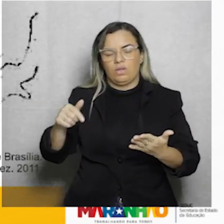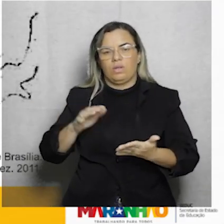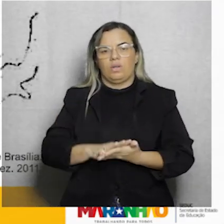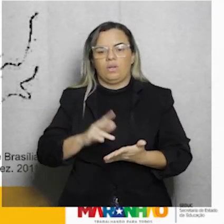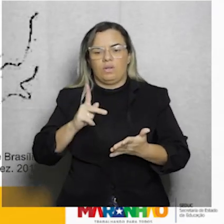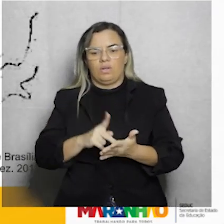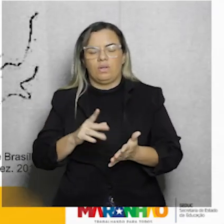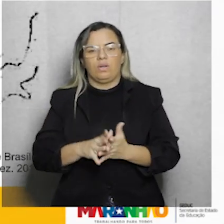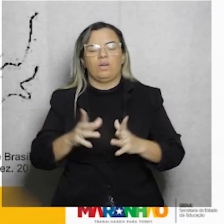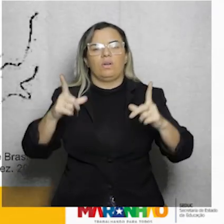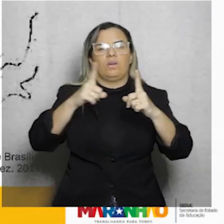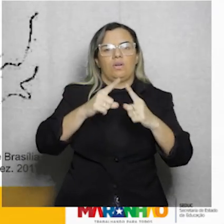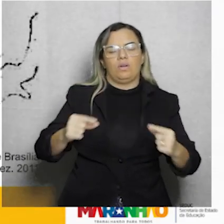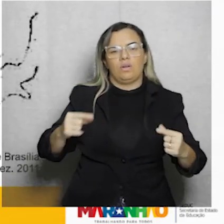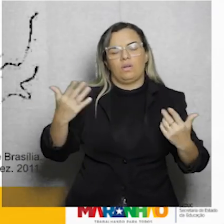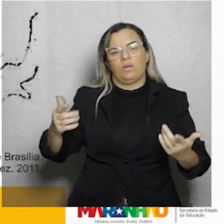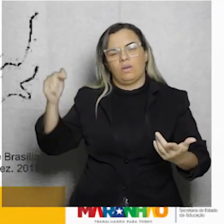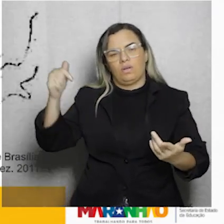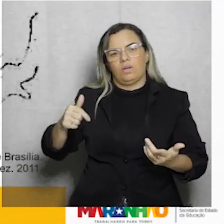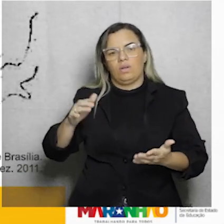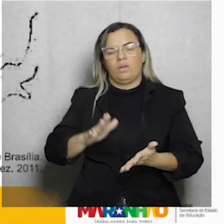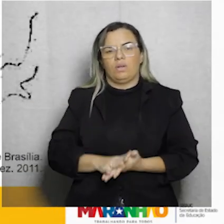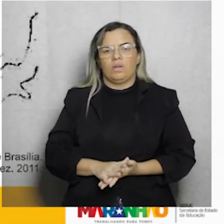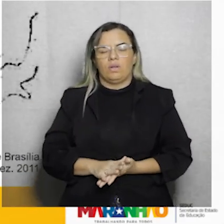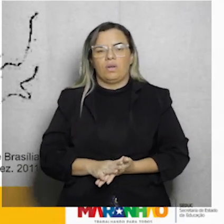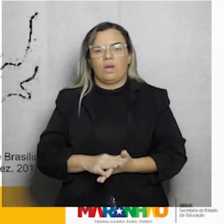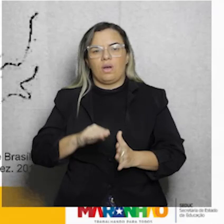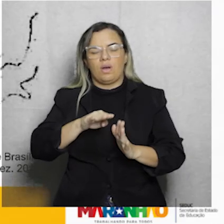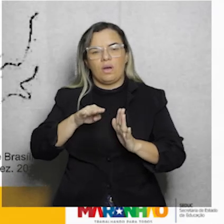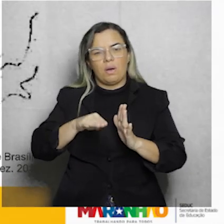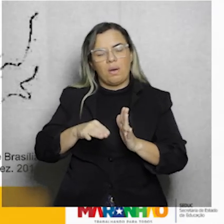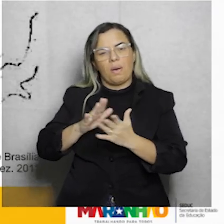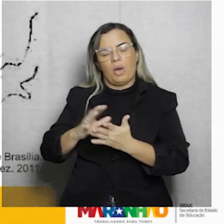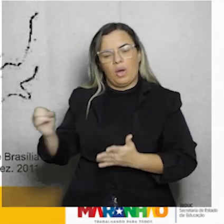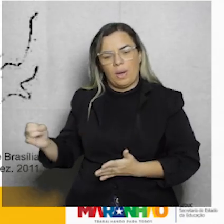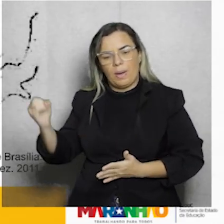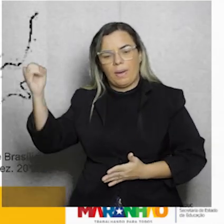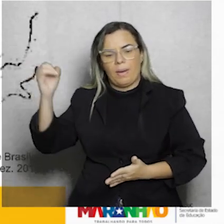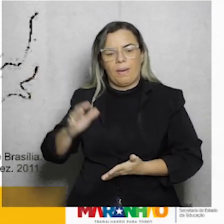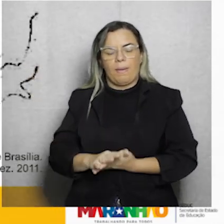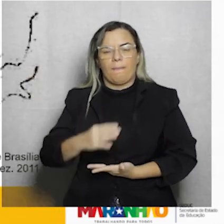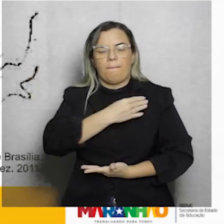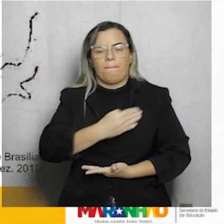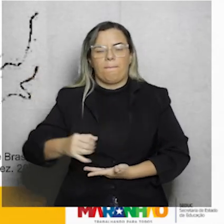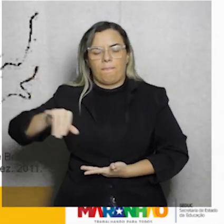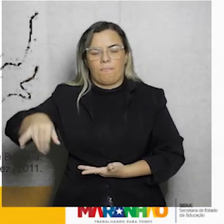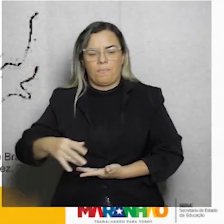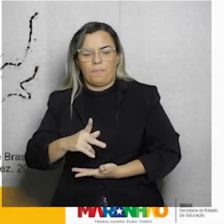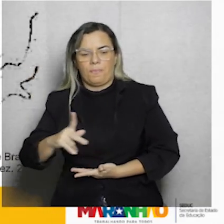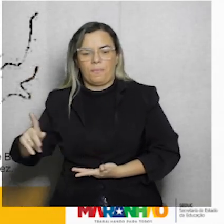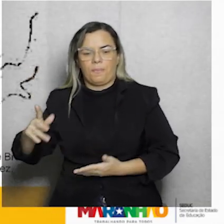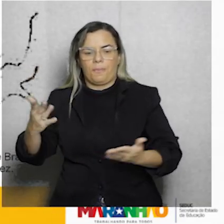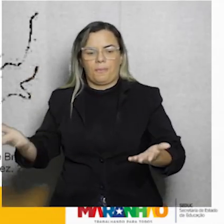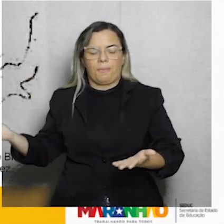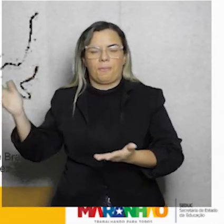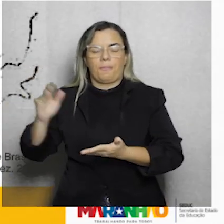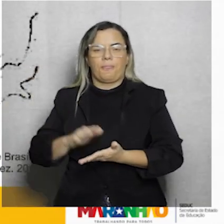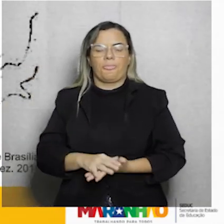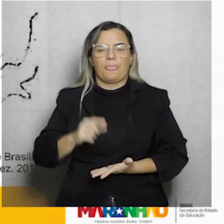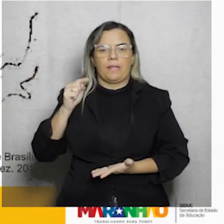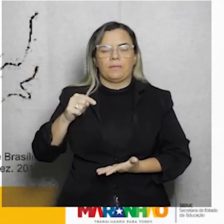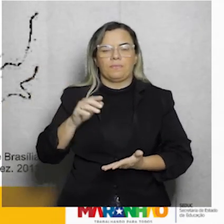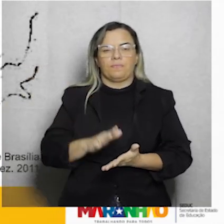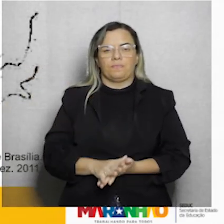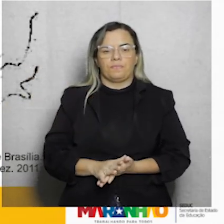Brasília, a construção dela, é considerada a metassíntese do plano de metas de JK. Então, esse arrojado projeto